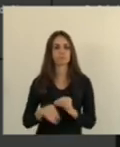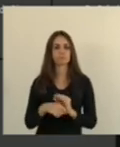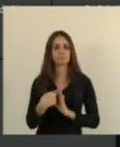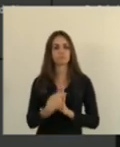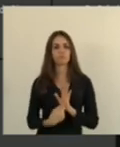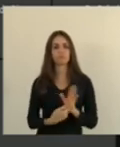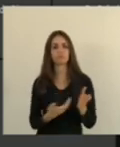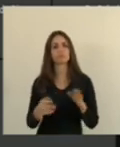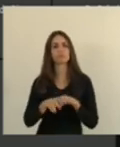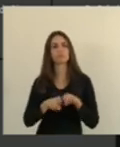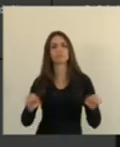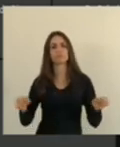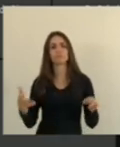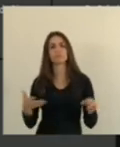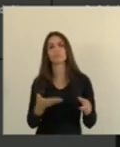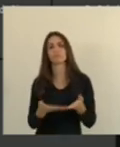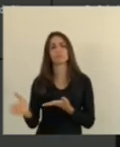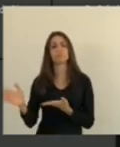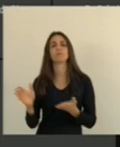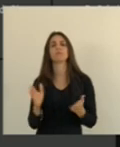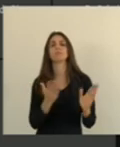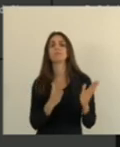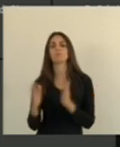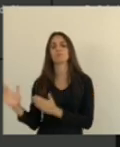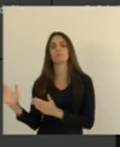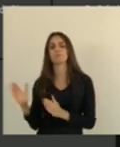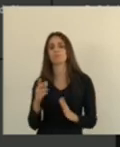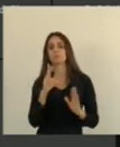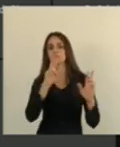devolva a mesa para conseguir a matéria em plenário